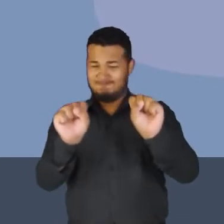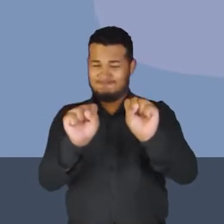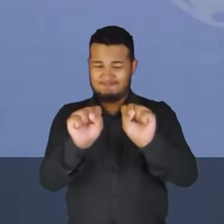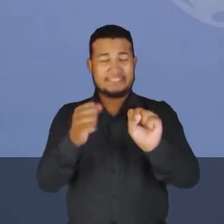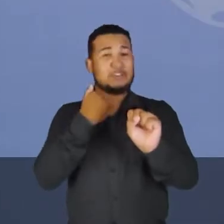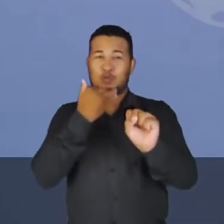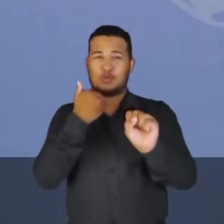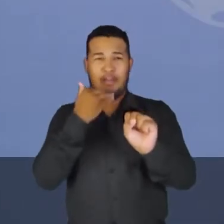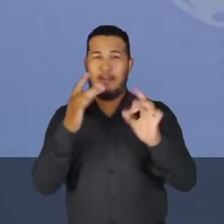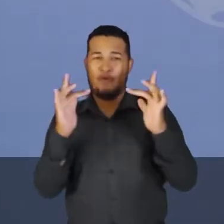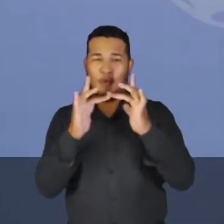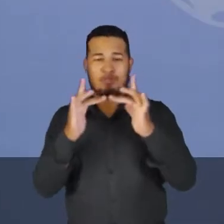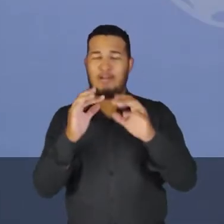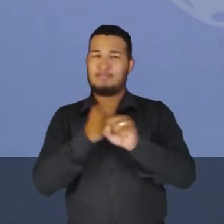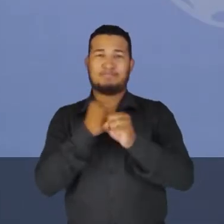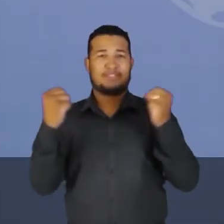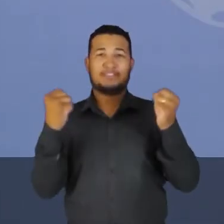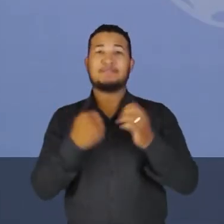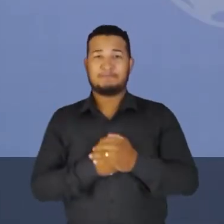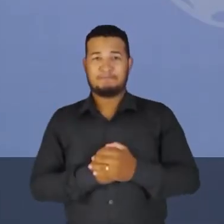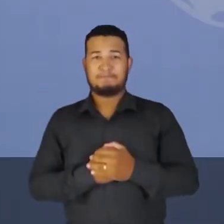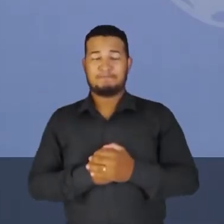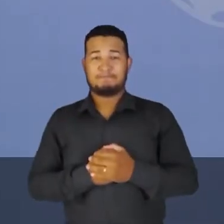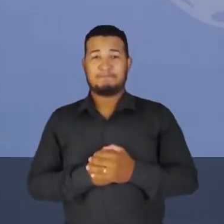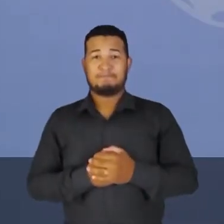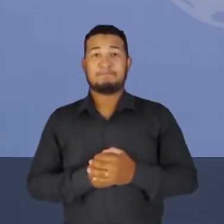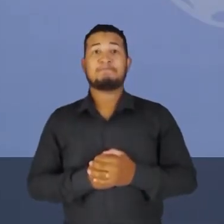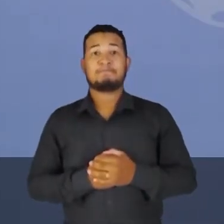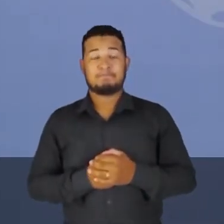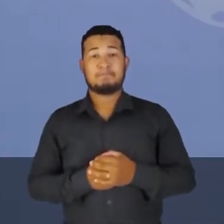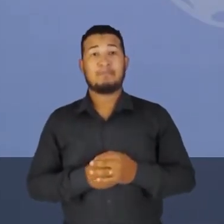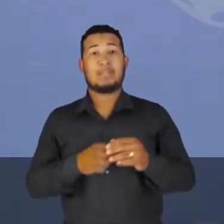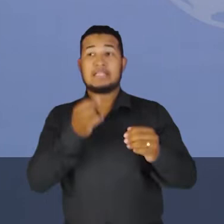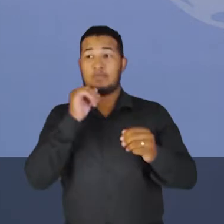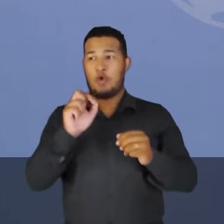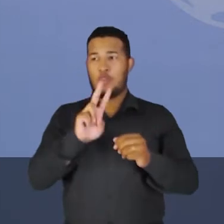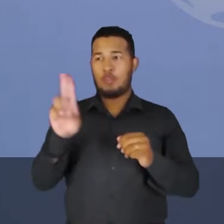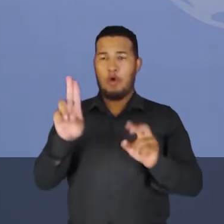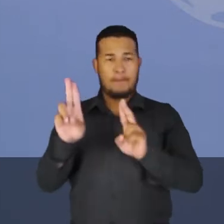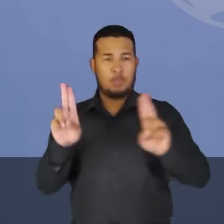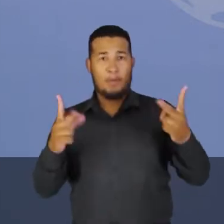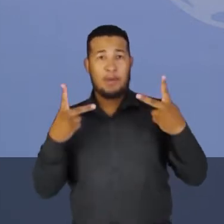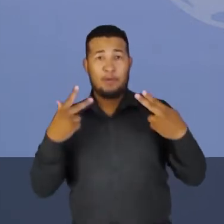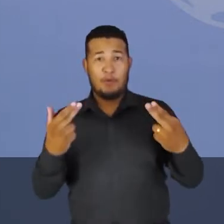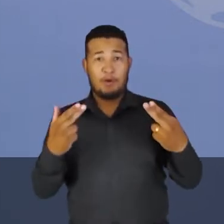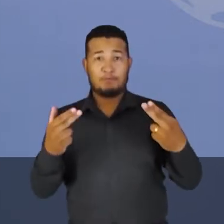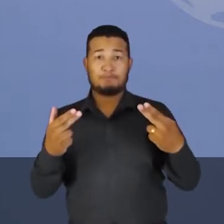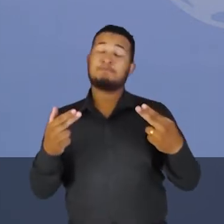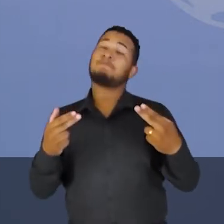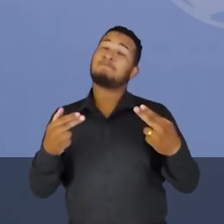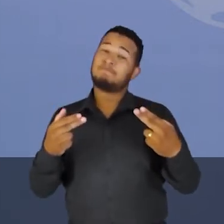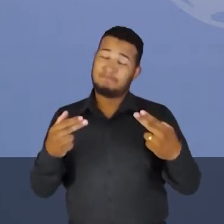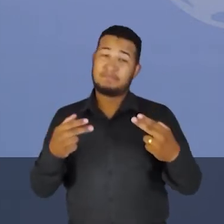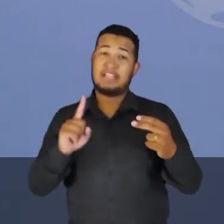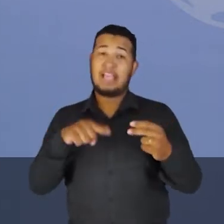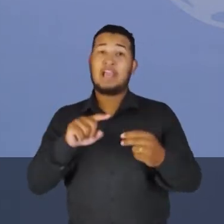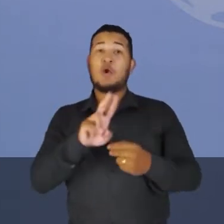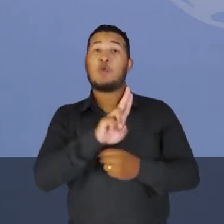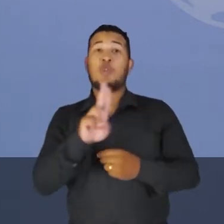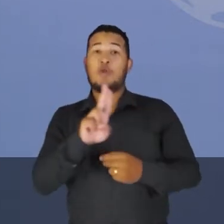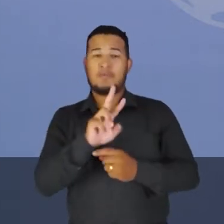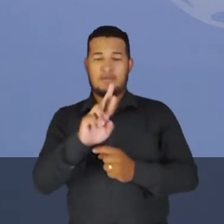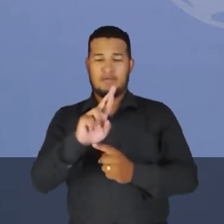Volta comigo. Olha só. Polos de nomes iguais, então, sofreriam a